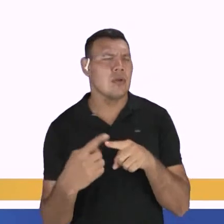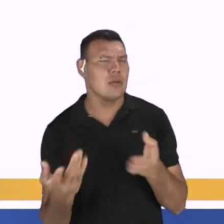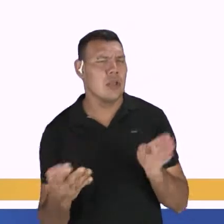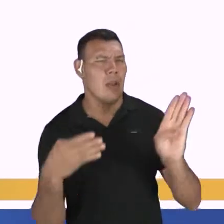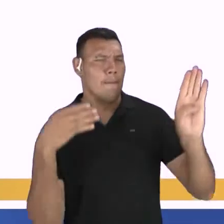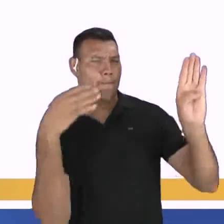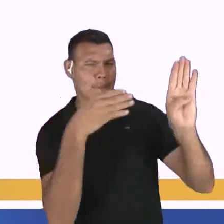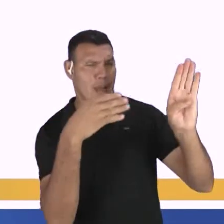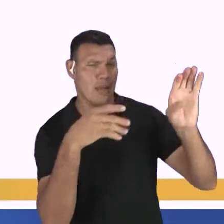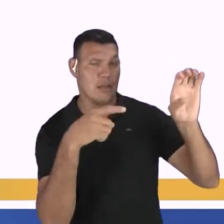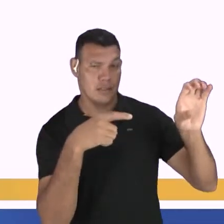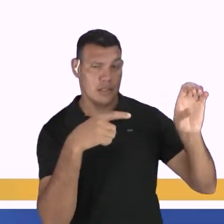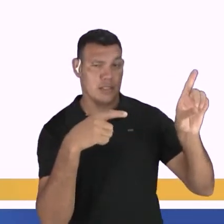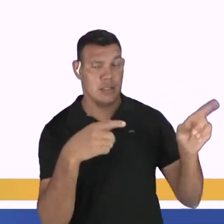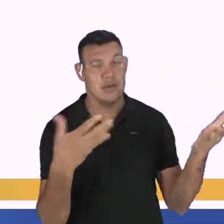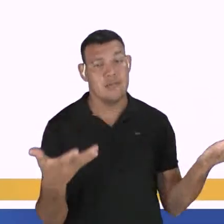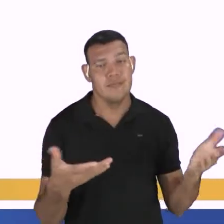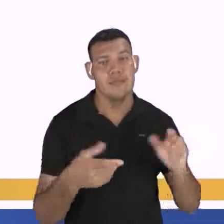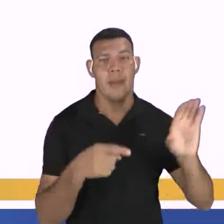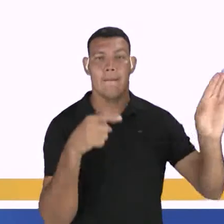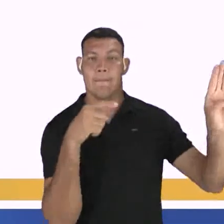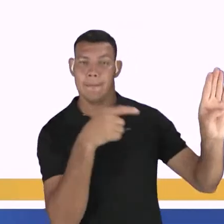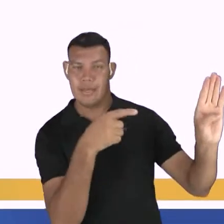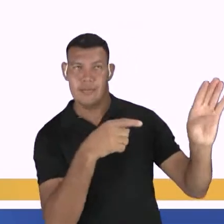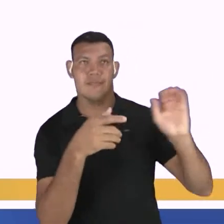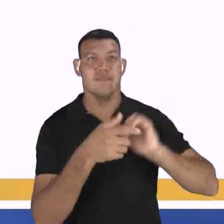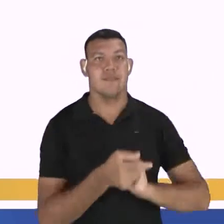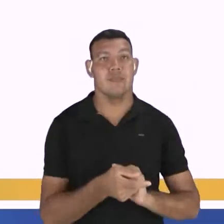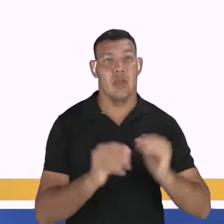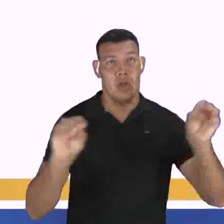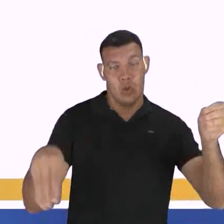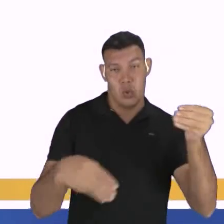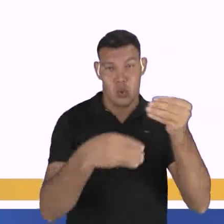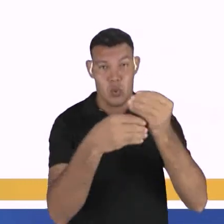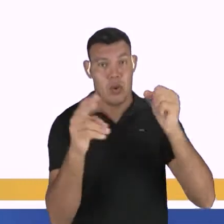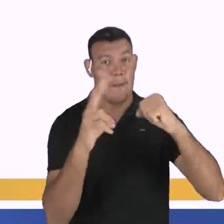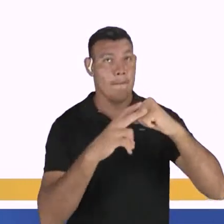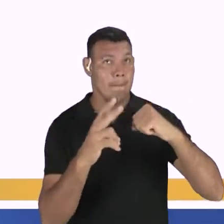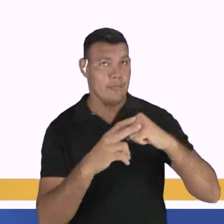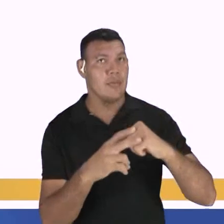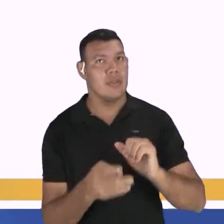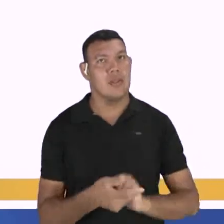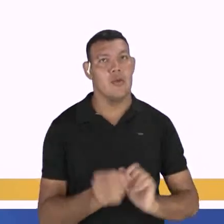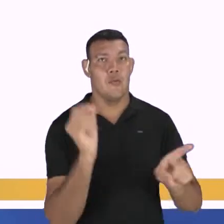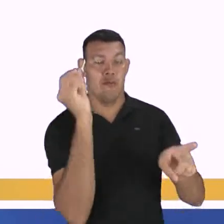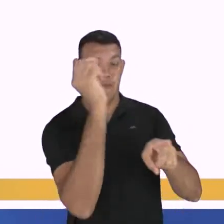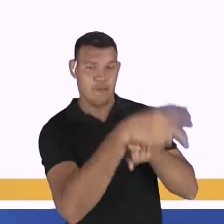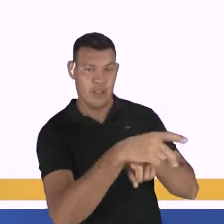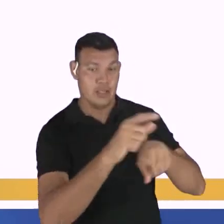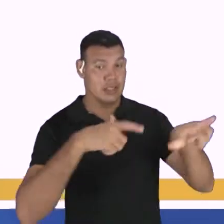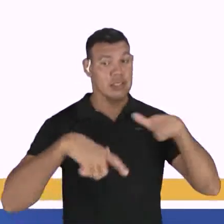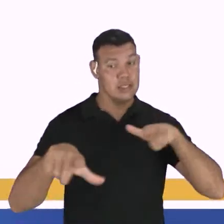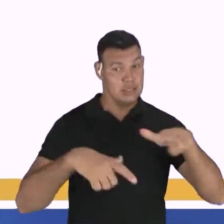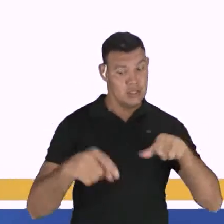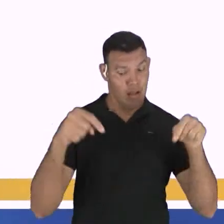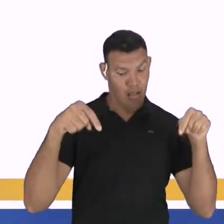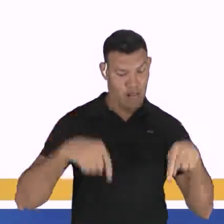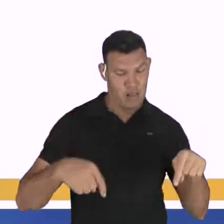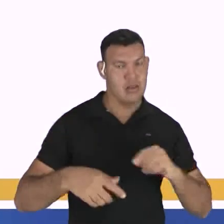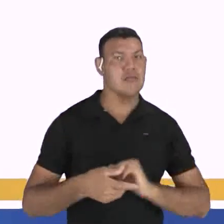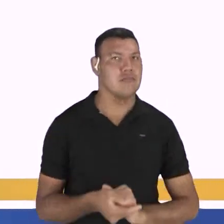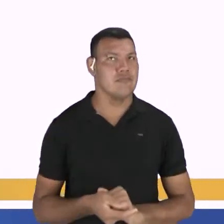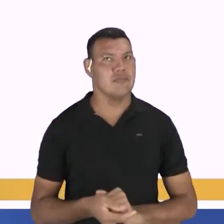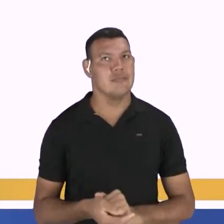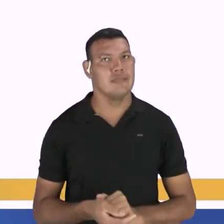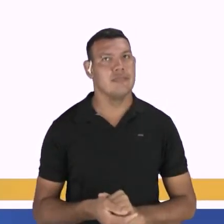seria B, C ou D. O diz a letra B? O complemento verbal, vagas para trabalhar aqui, deveria aparecer